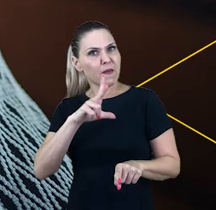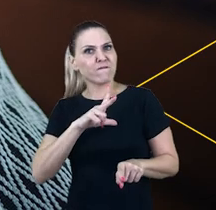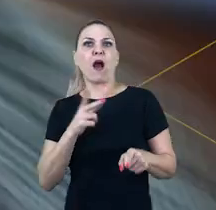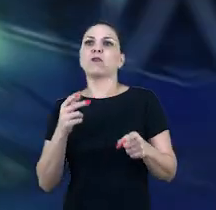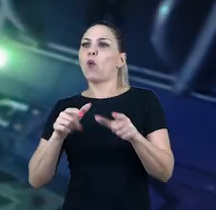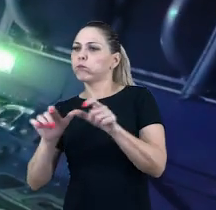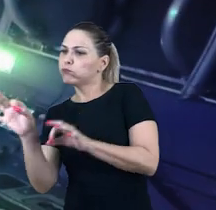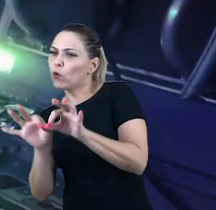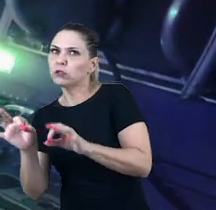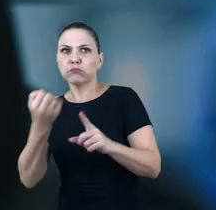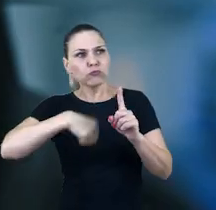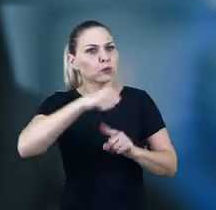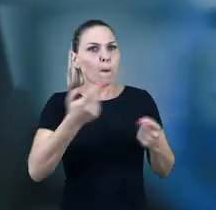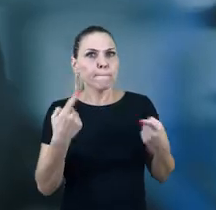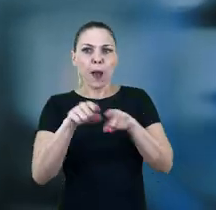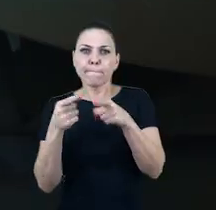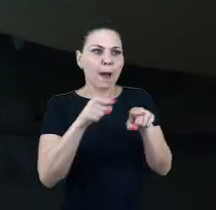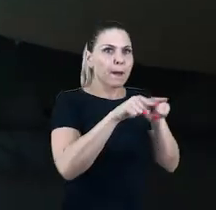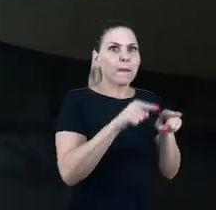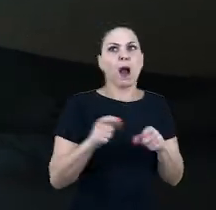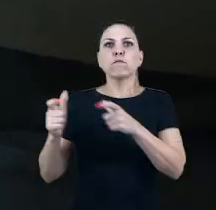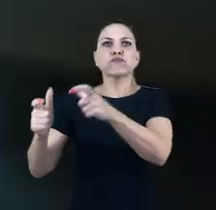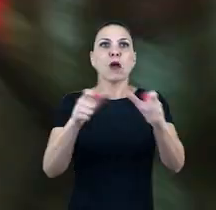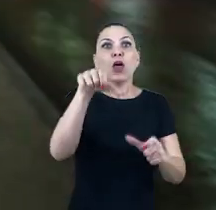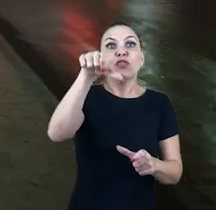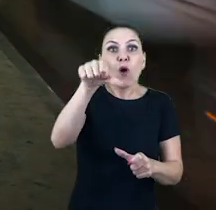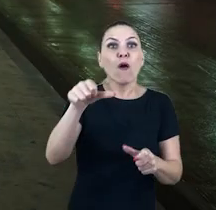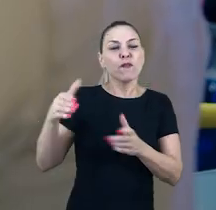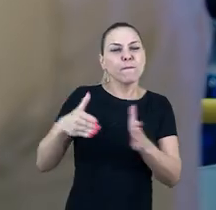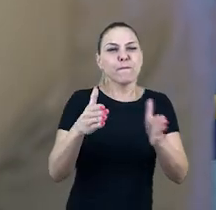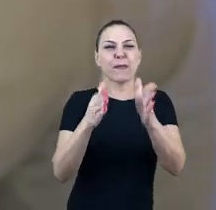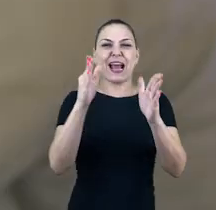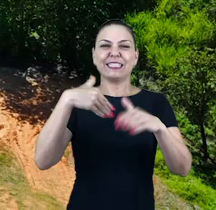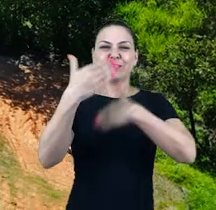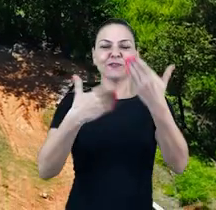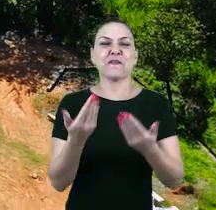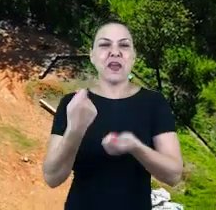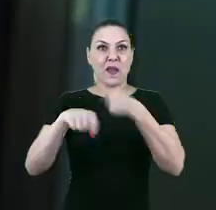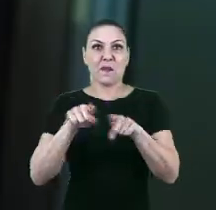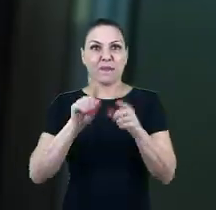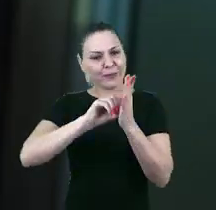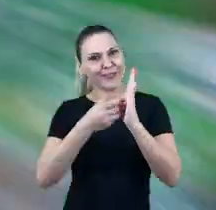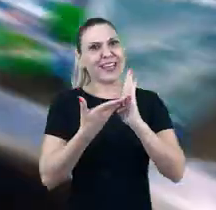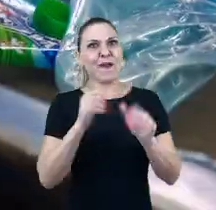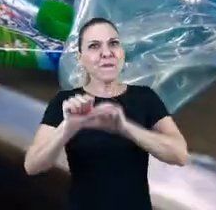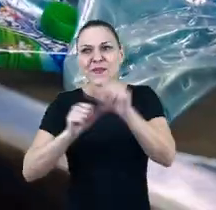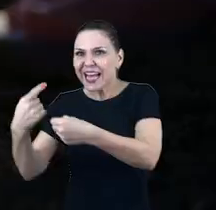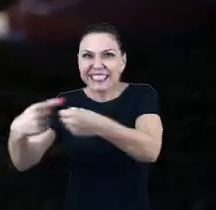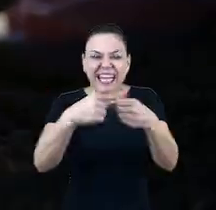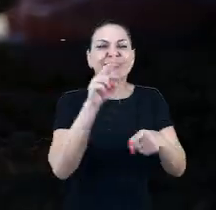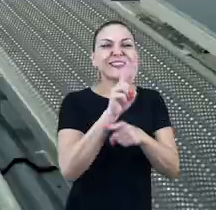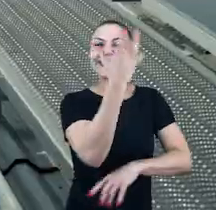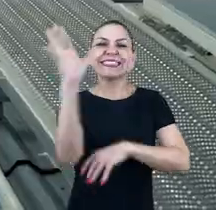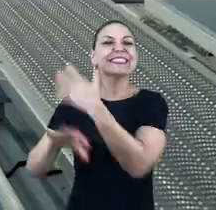sociais. Serão nove áreas de atuação que colocam o Brasil na rota do desenvolvimento econômico e sustentável. Transformando as cidades, preservando